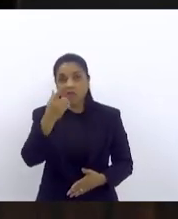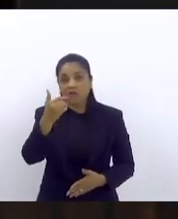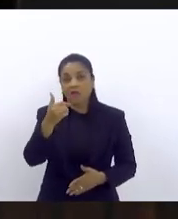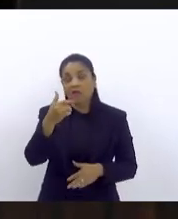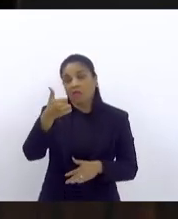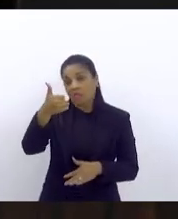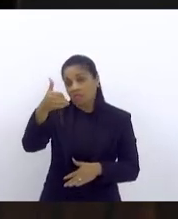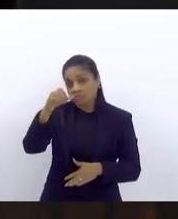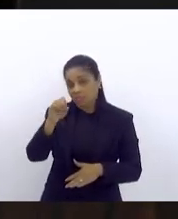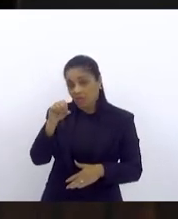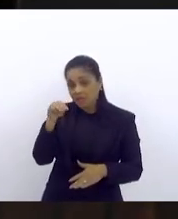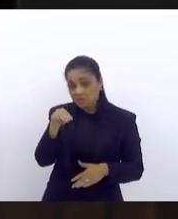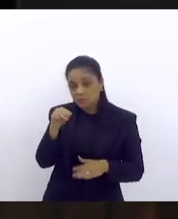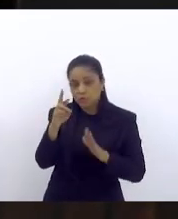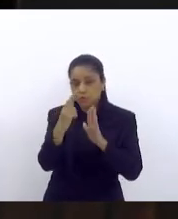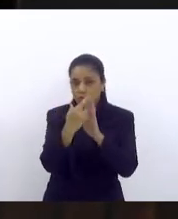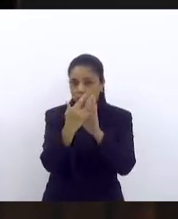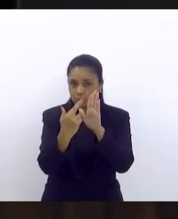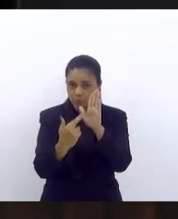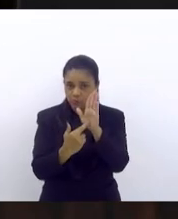minutos regimentais